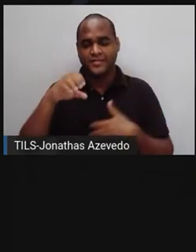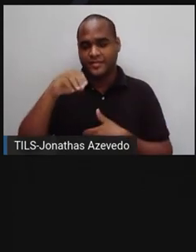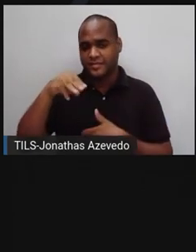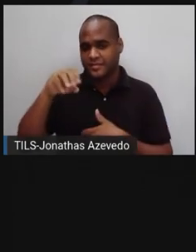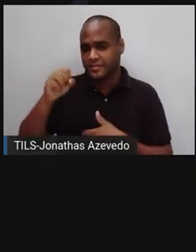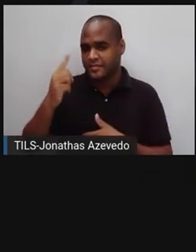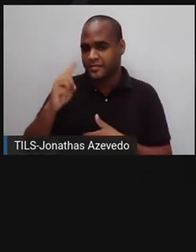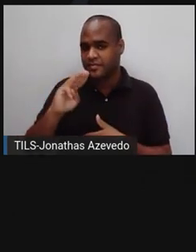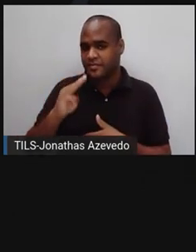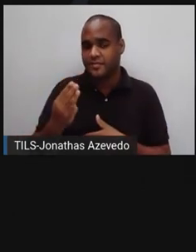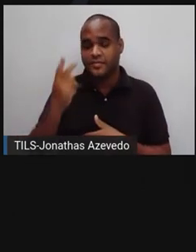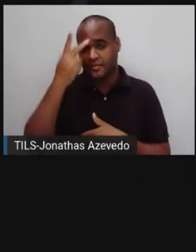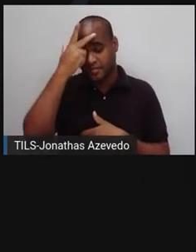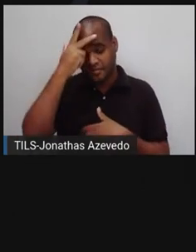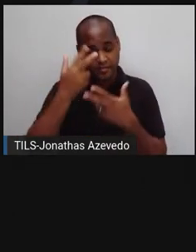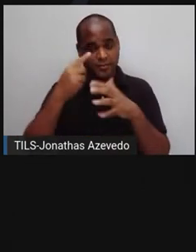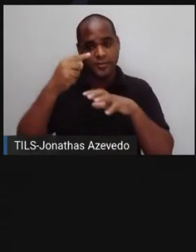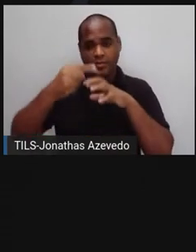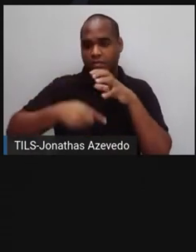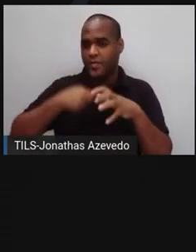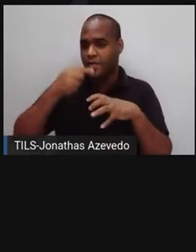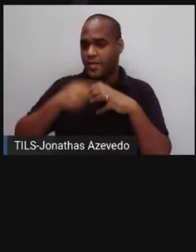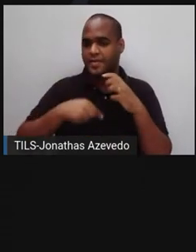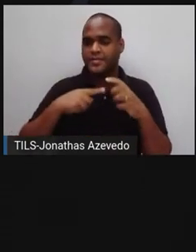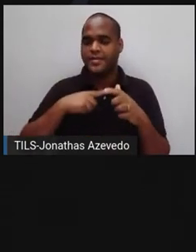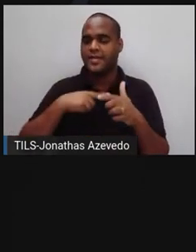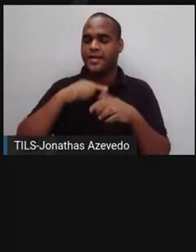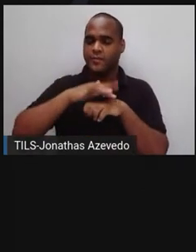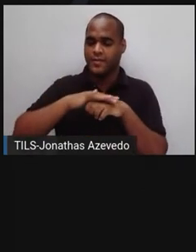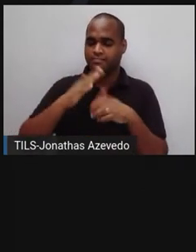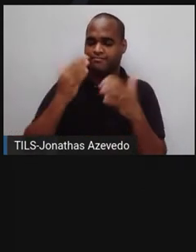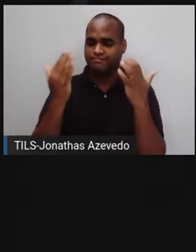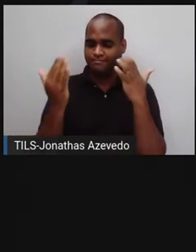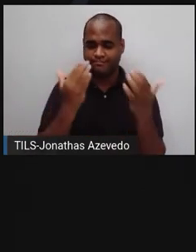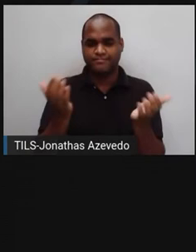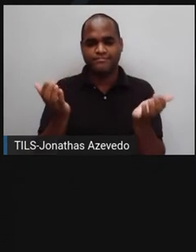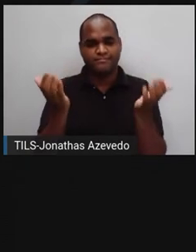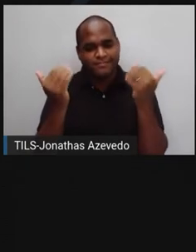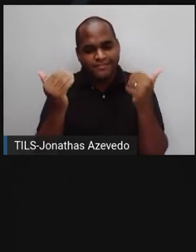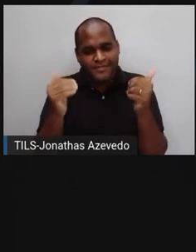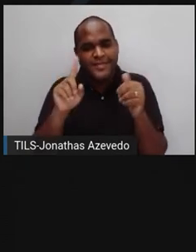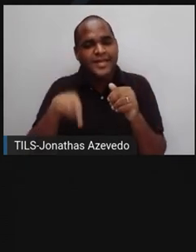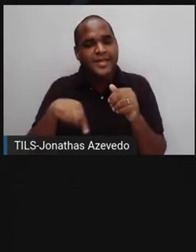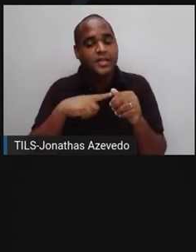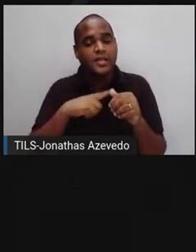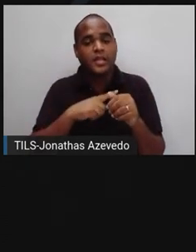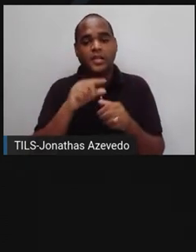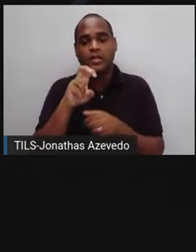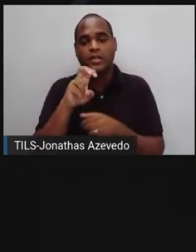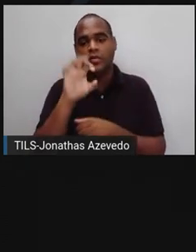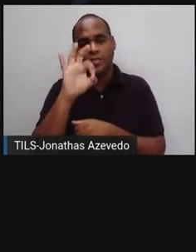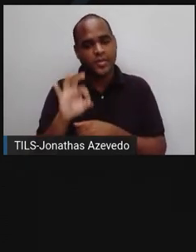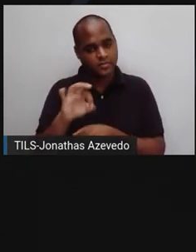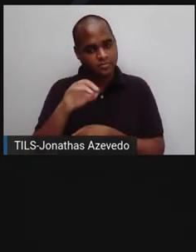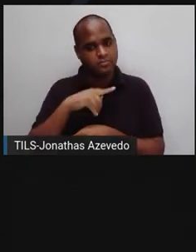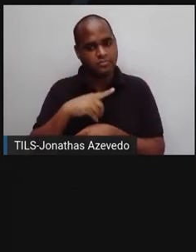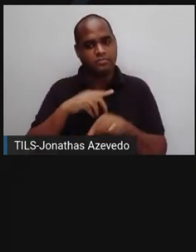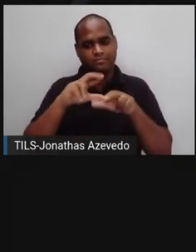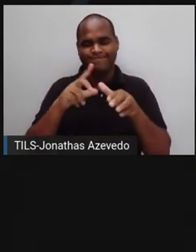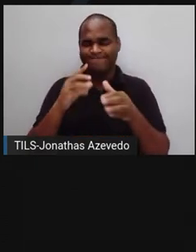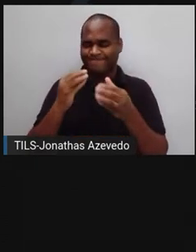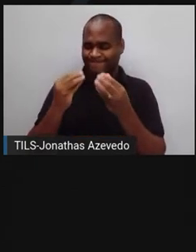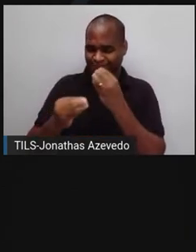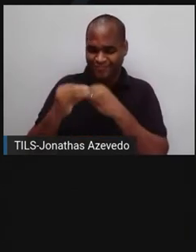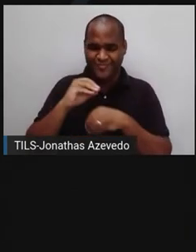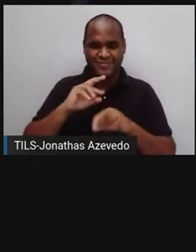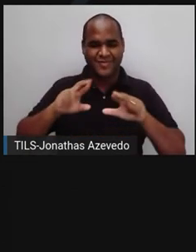pessoas em todo o mundo sofrem de doenças psicológicas. Cerca de 5% dos brasileiros têm distúrbios alimentares.